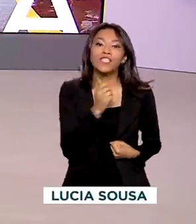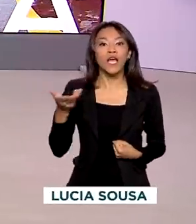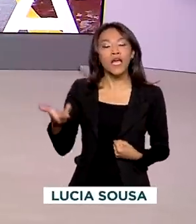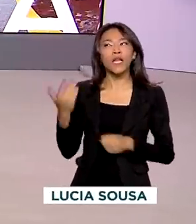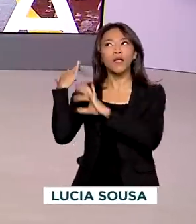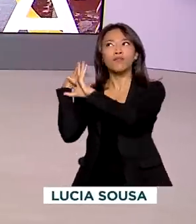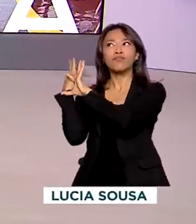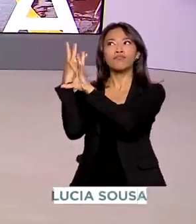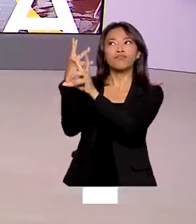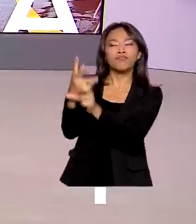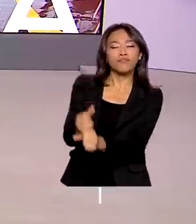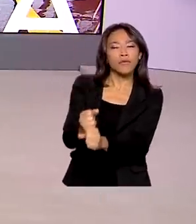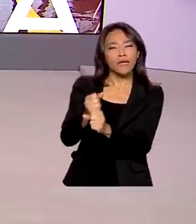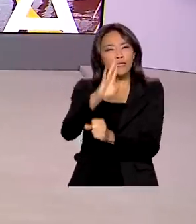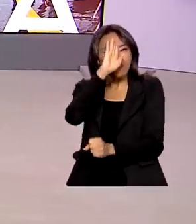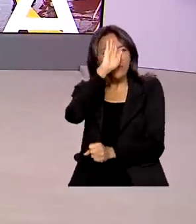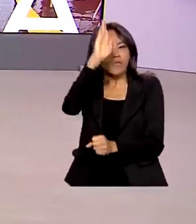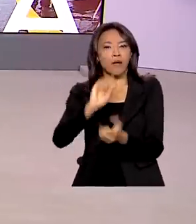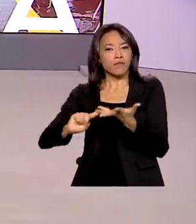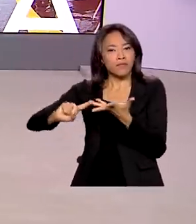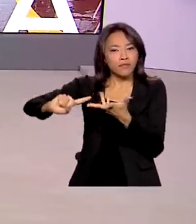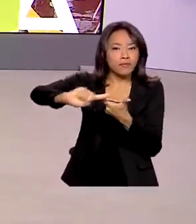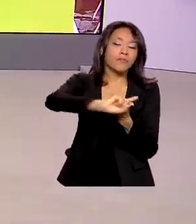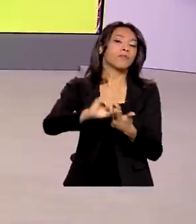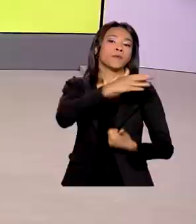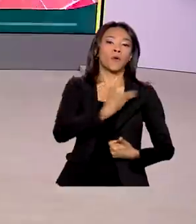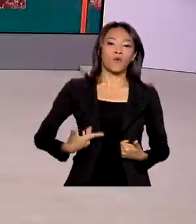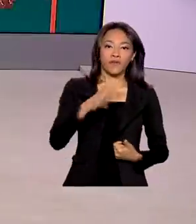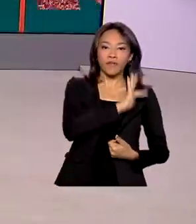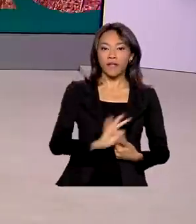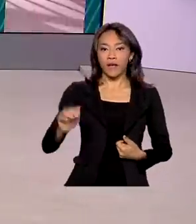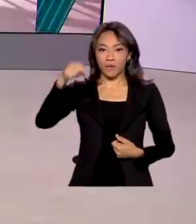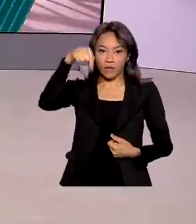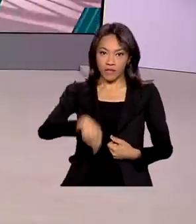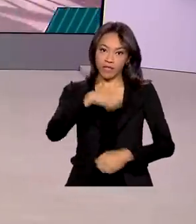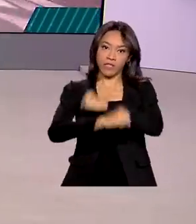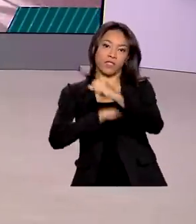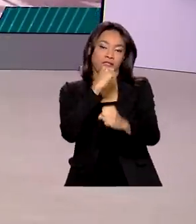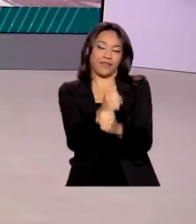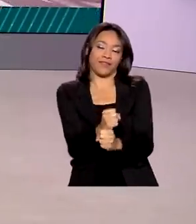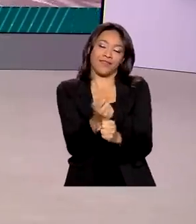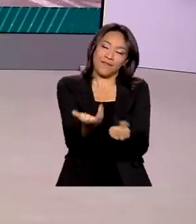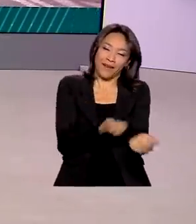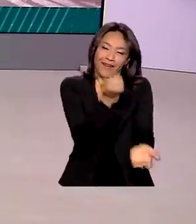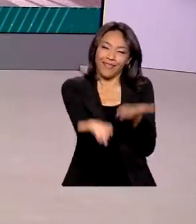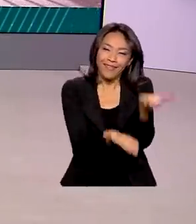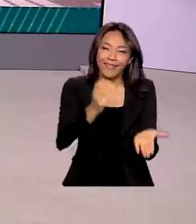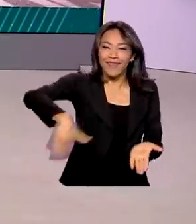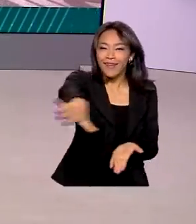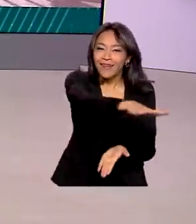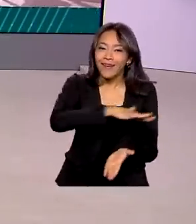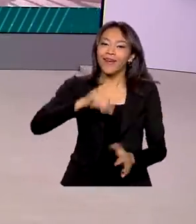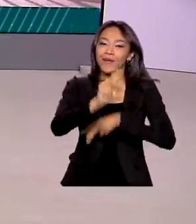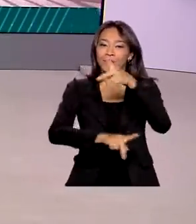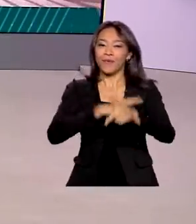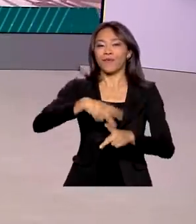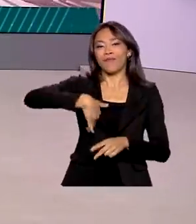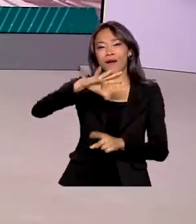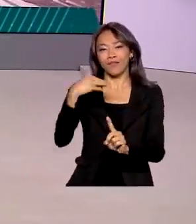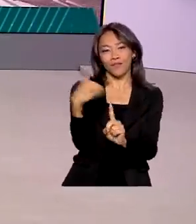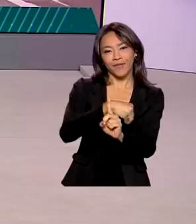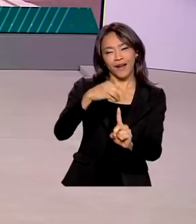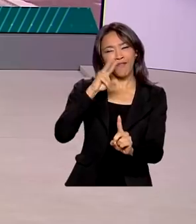retrospectiva das principais ações do governo federal em 2021 para atender a população mais vulnerável.